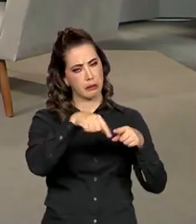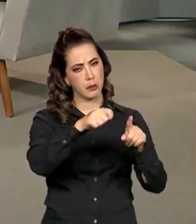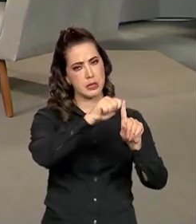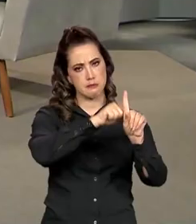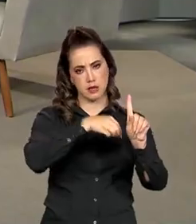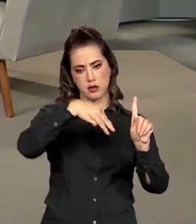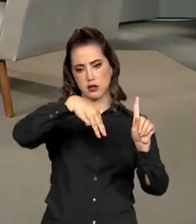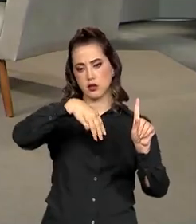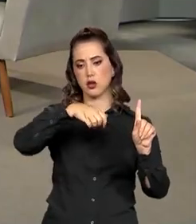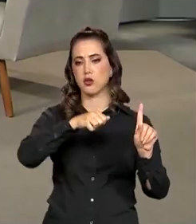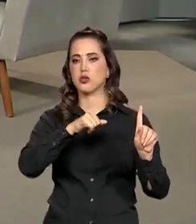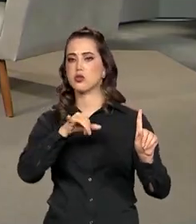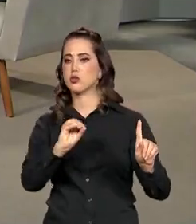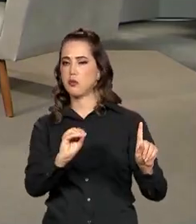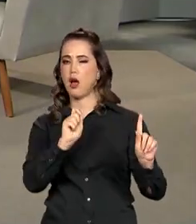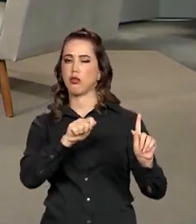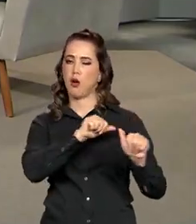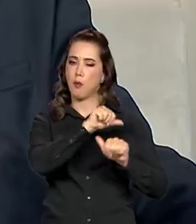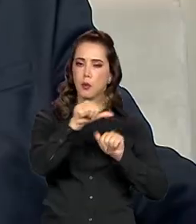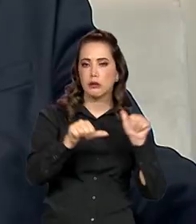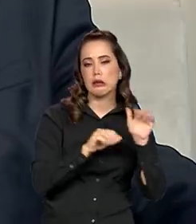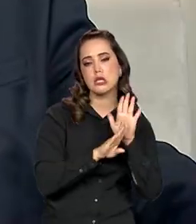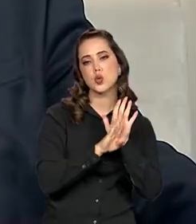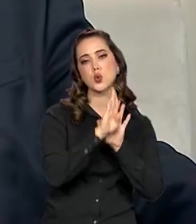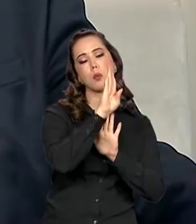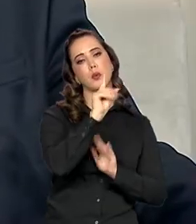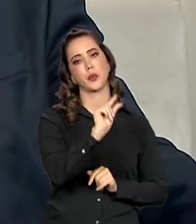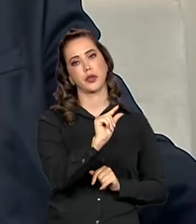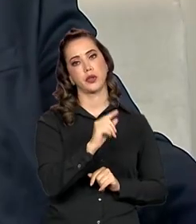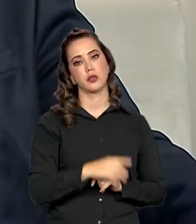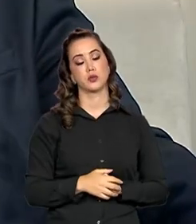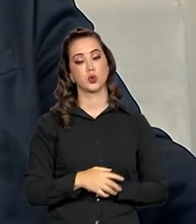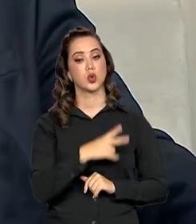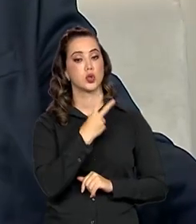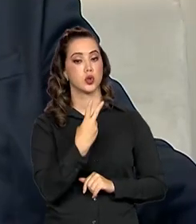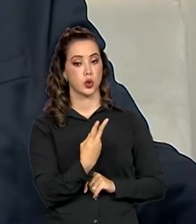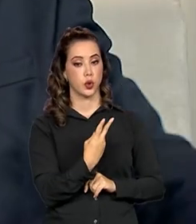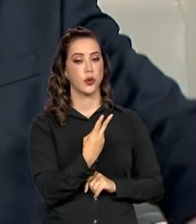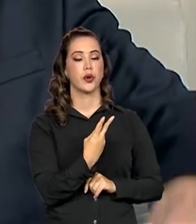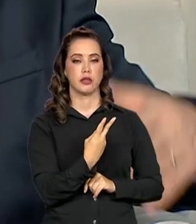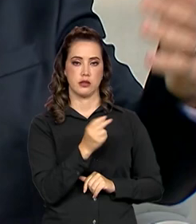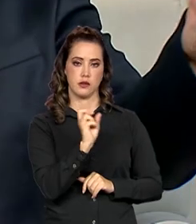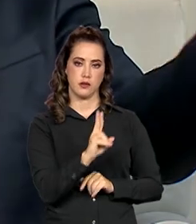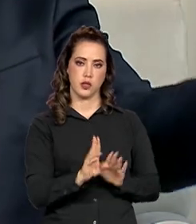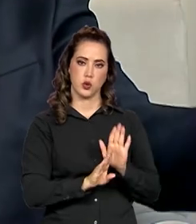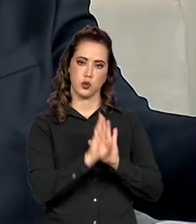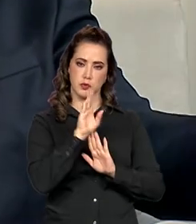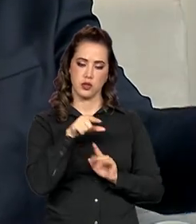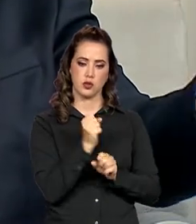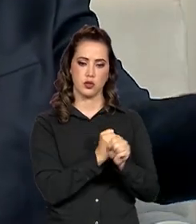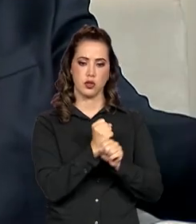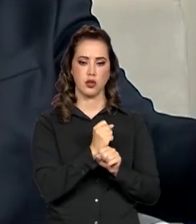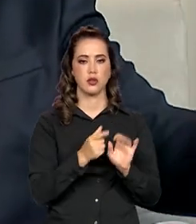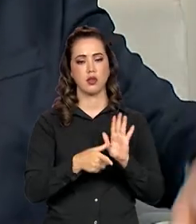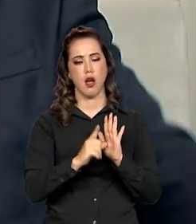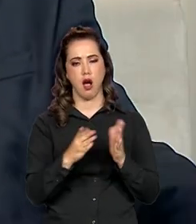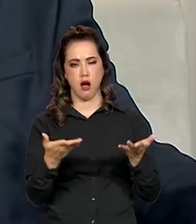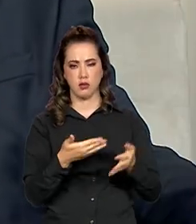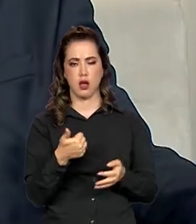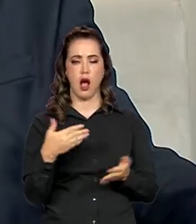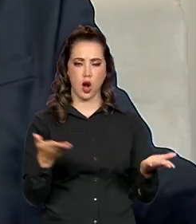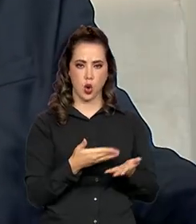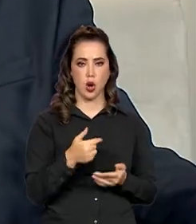o salário mínimo esteja uma alteração este ano. seja, teria dois reajustes, portanto, neste ano. Para 1.302,